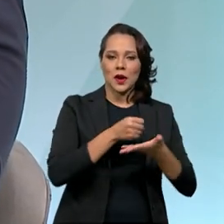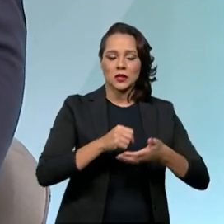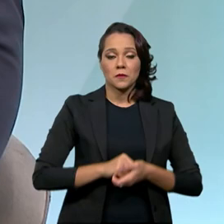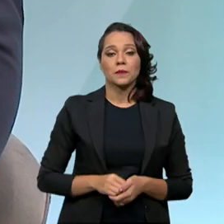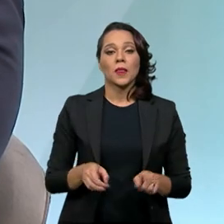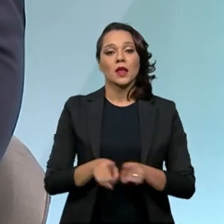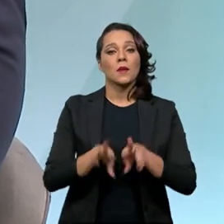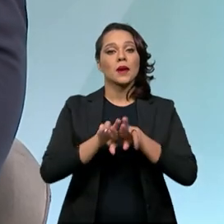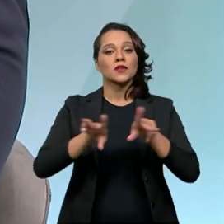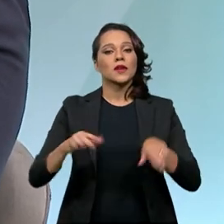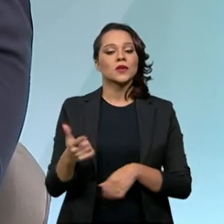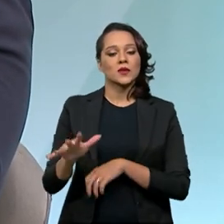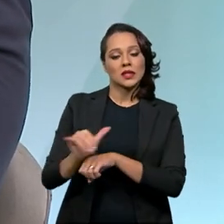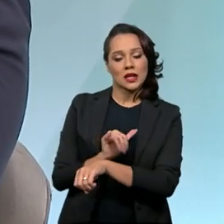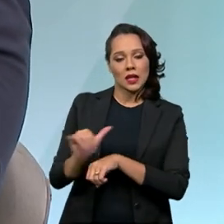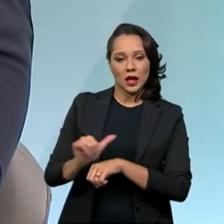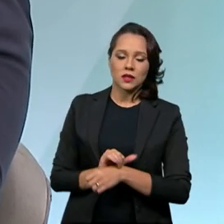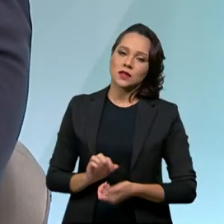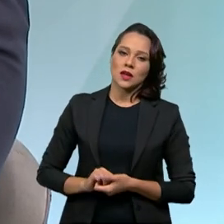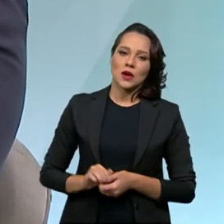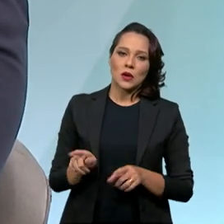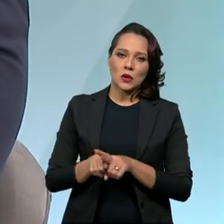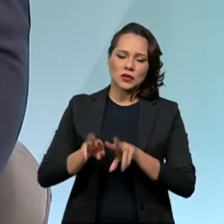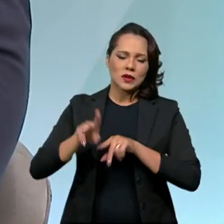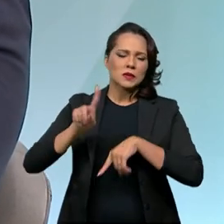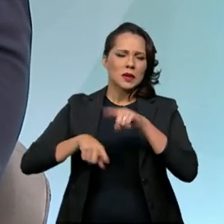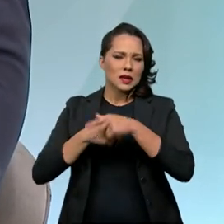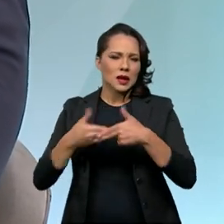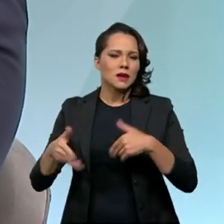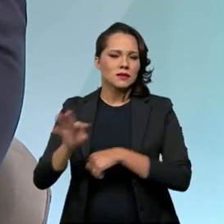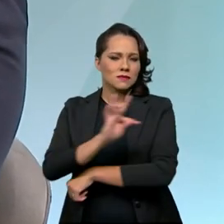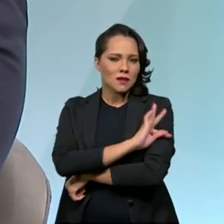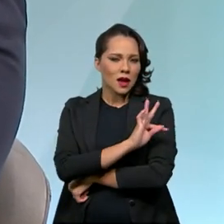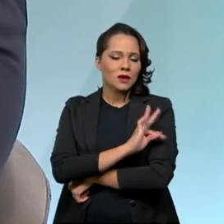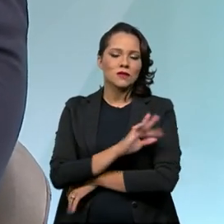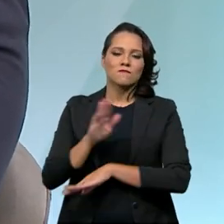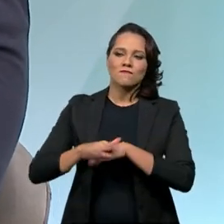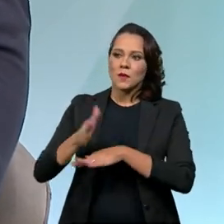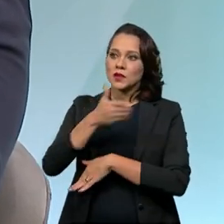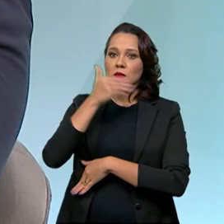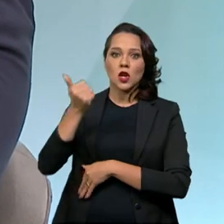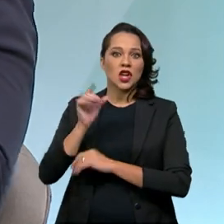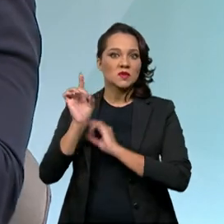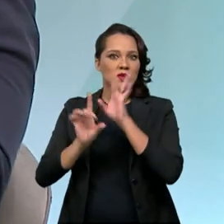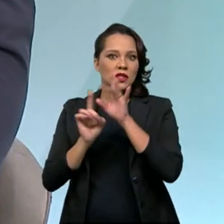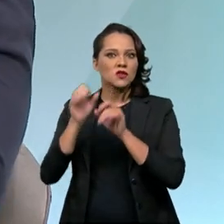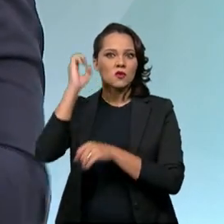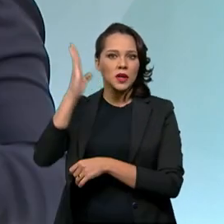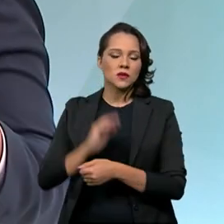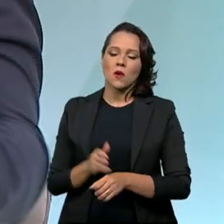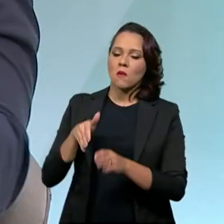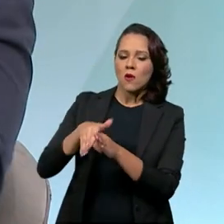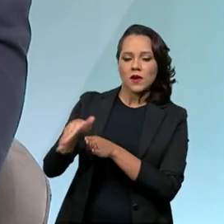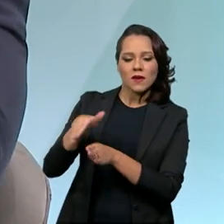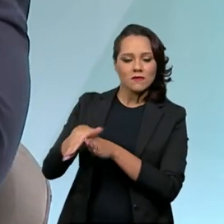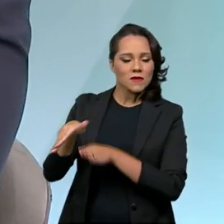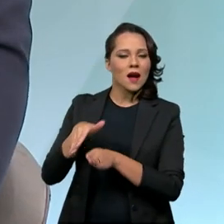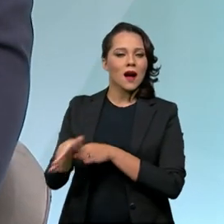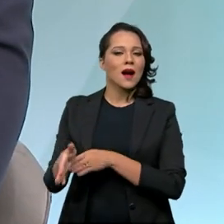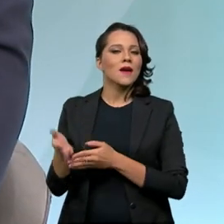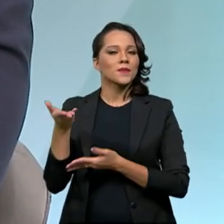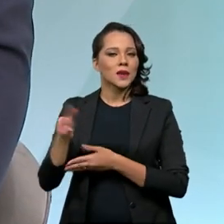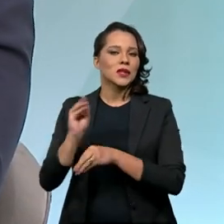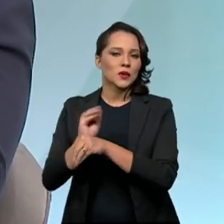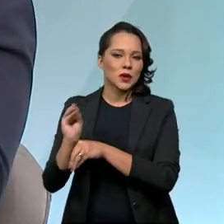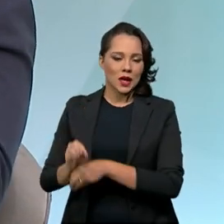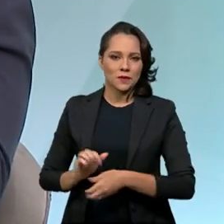diversas outras ações, com a elaboração de diversos materiais técnicos, feitos pelos melhores especialistas do Brasil, para orientar esse